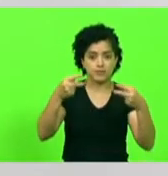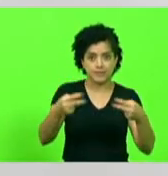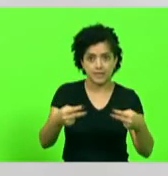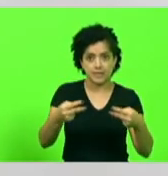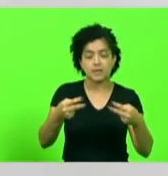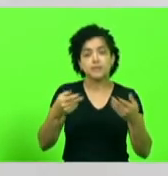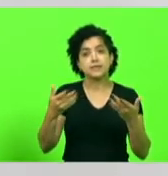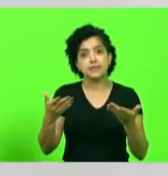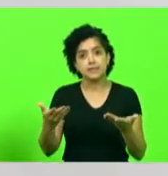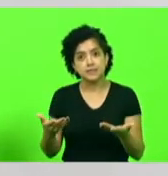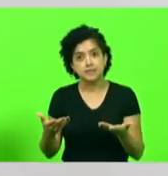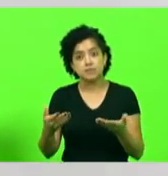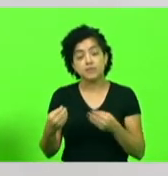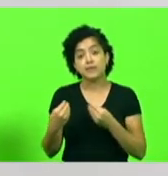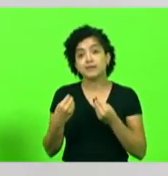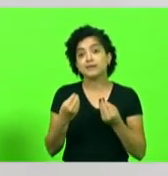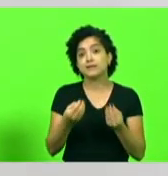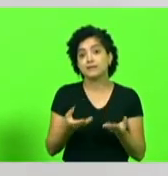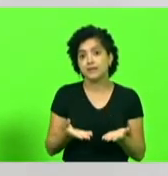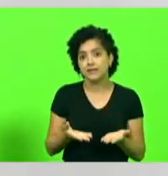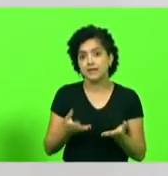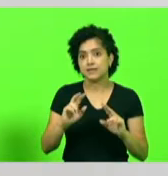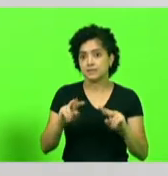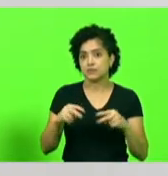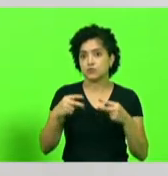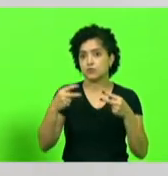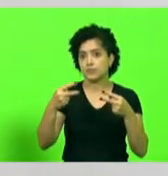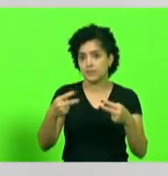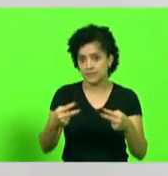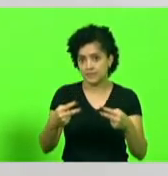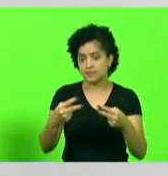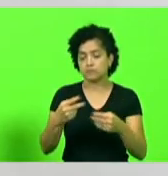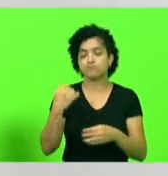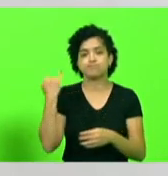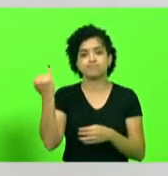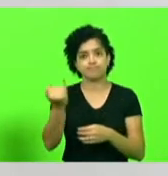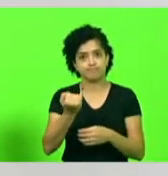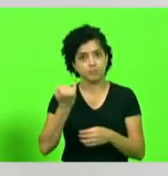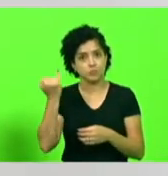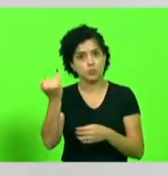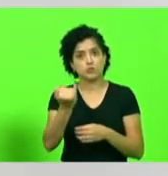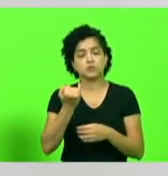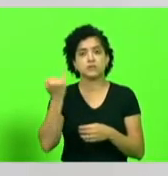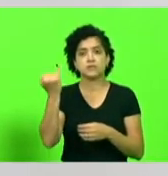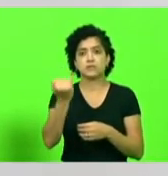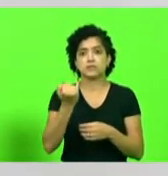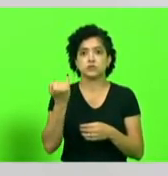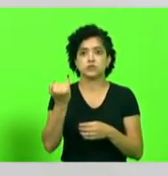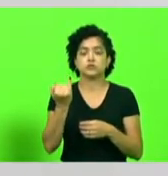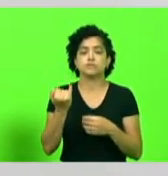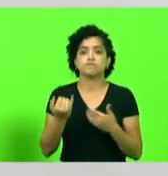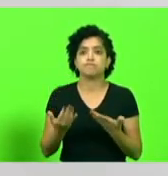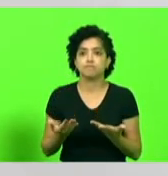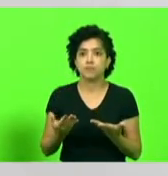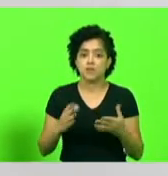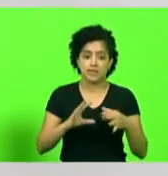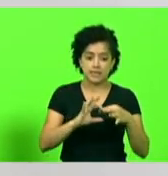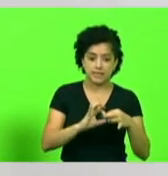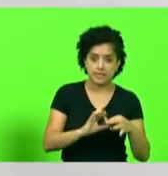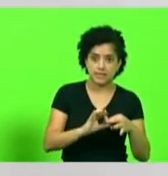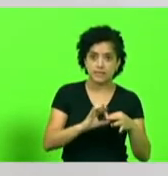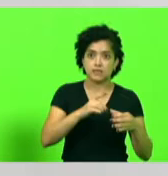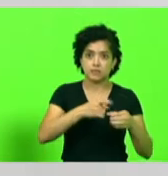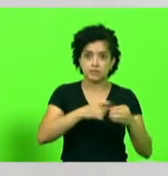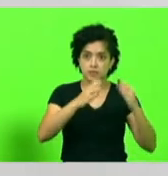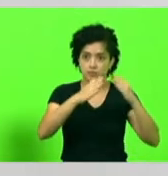para entregar a duplicação dessa importante rodovia que liga os municípios de